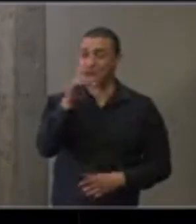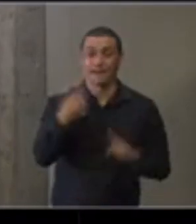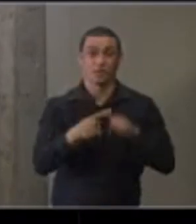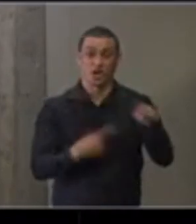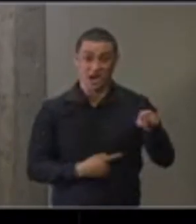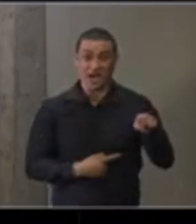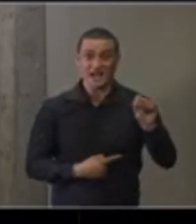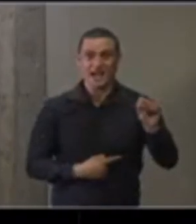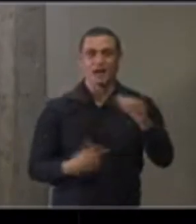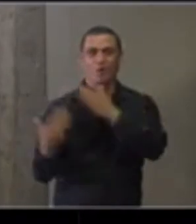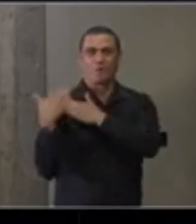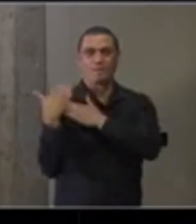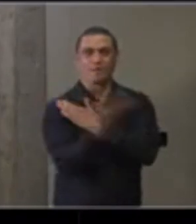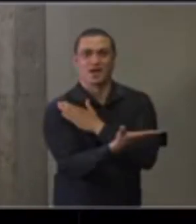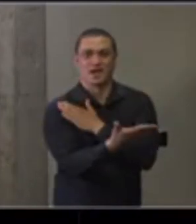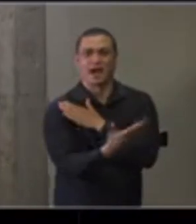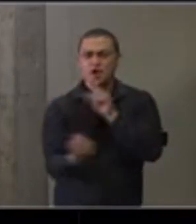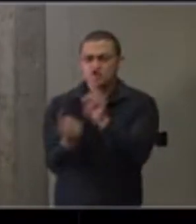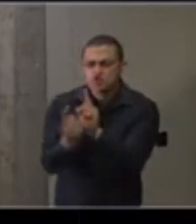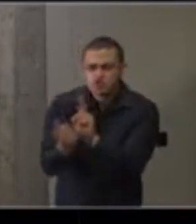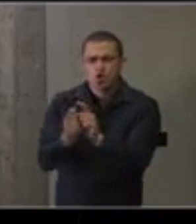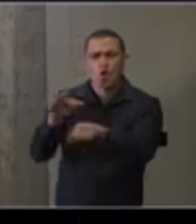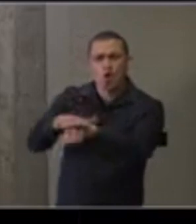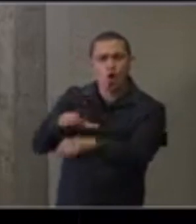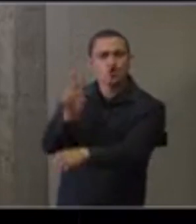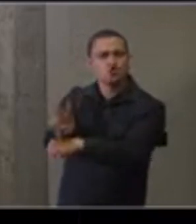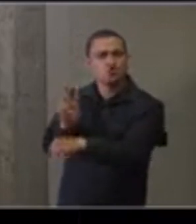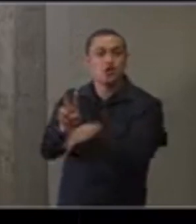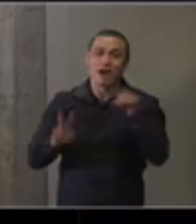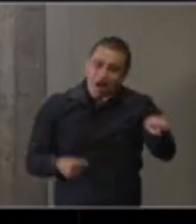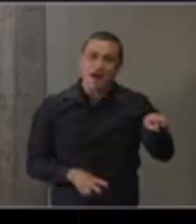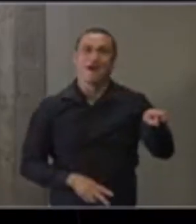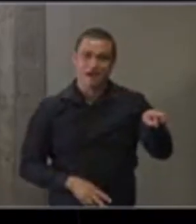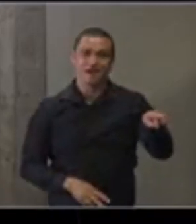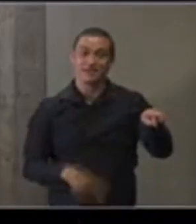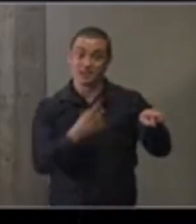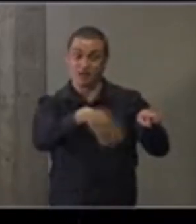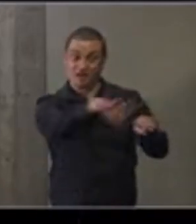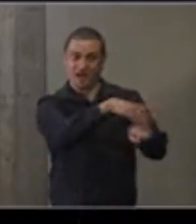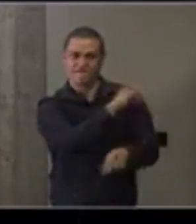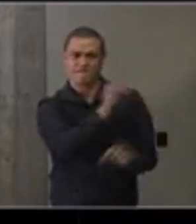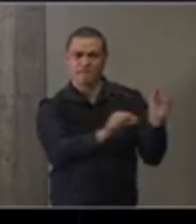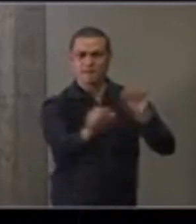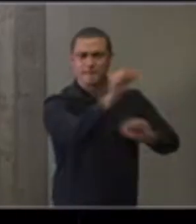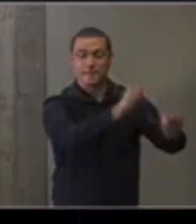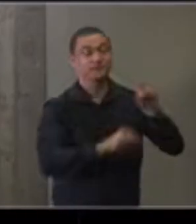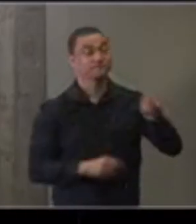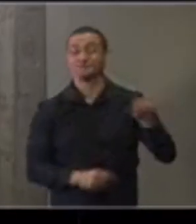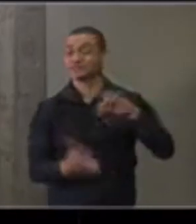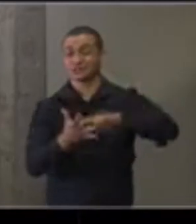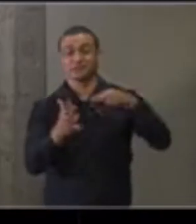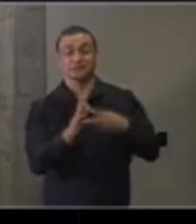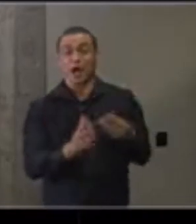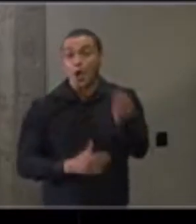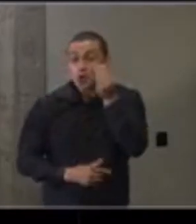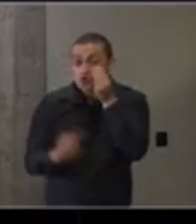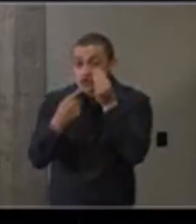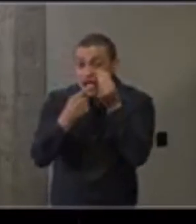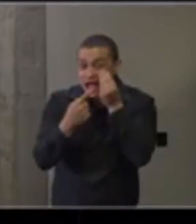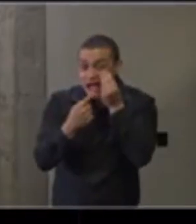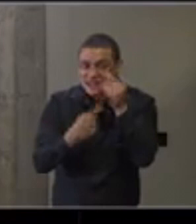eles cuidavam diretamente de pacientes com o vírus. Então, essa vacina foi submetida a um teste,